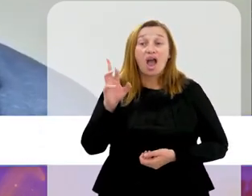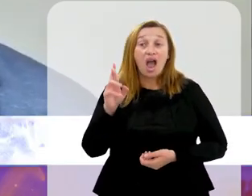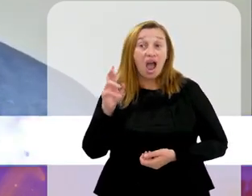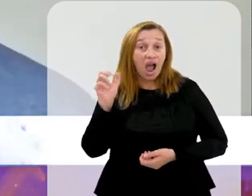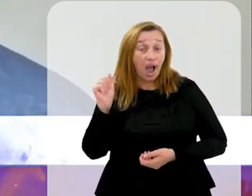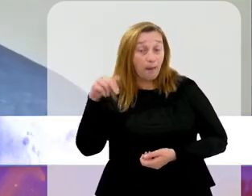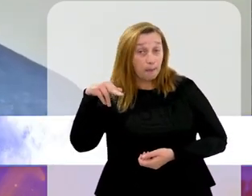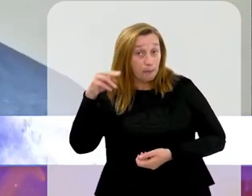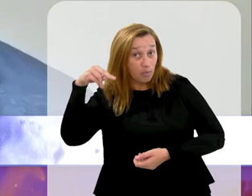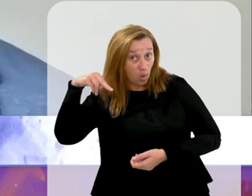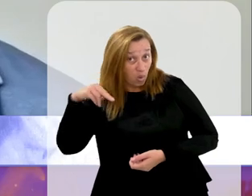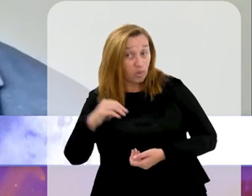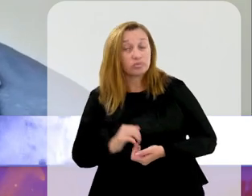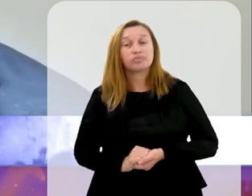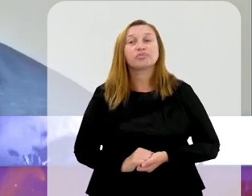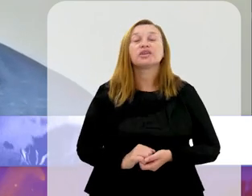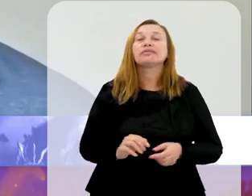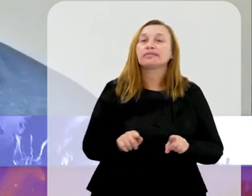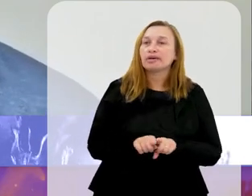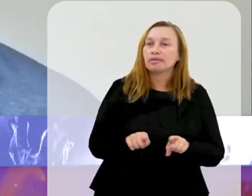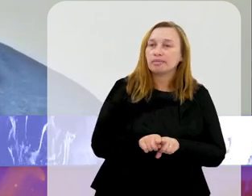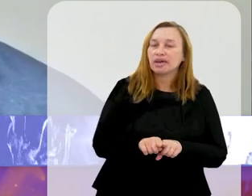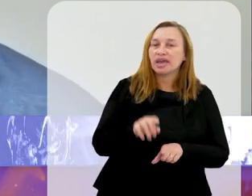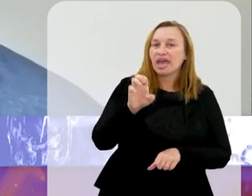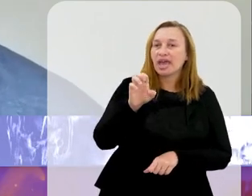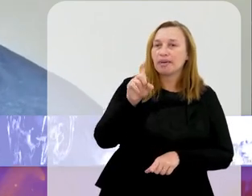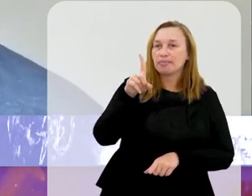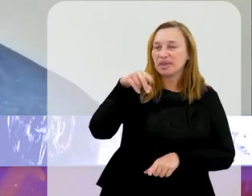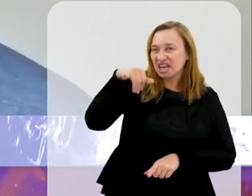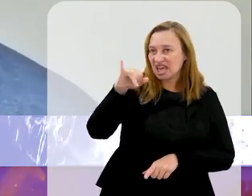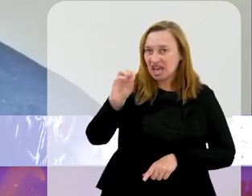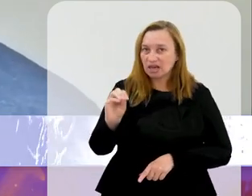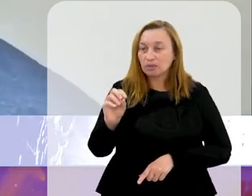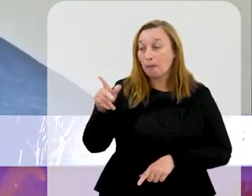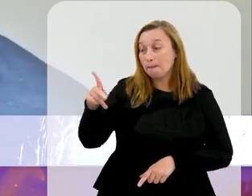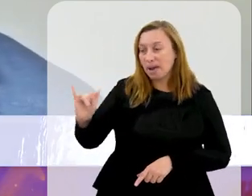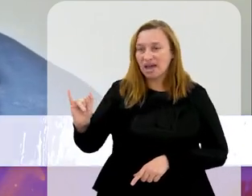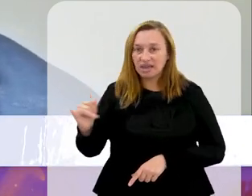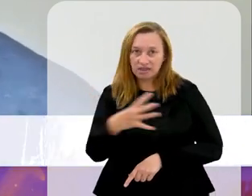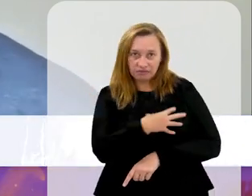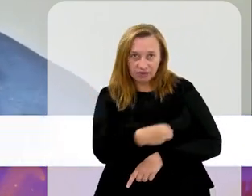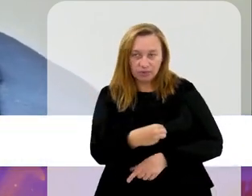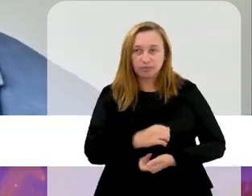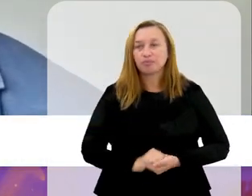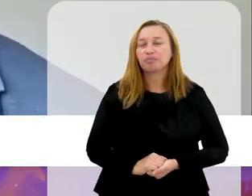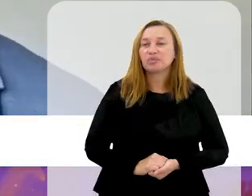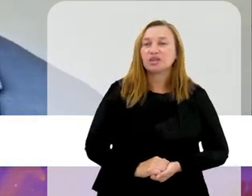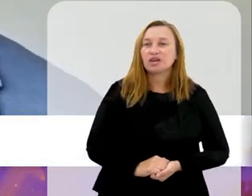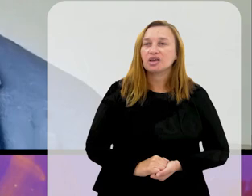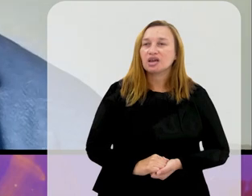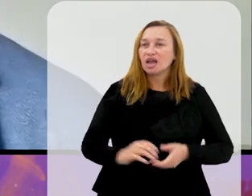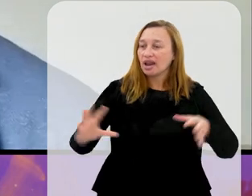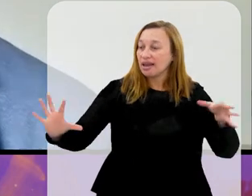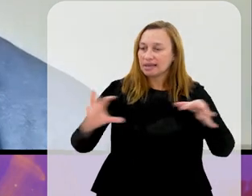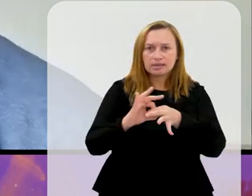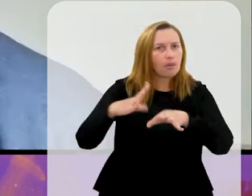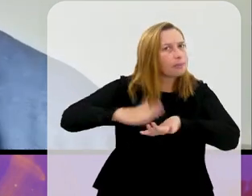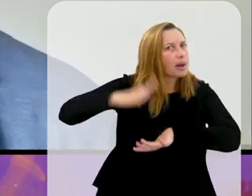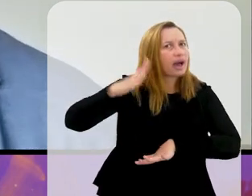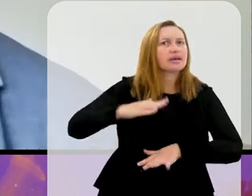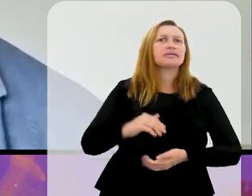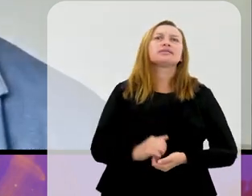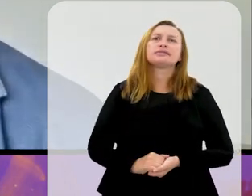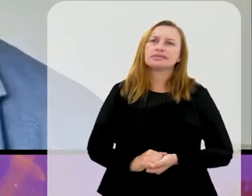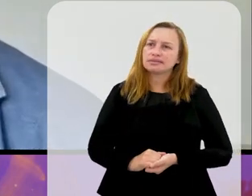Do Ramon, dos dias, né, Ramon e Emiliano, pai e filho, eu acho que a sintonia é maior